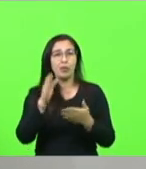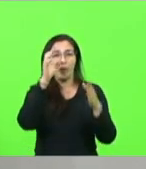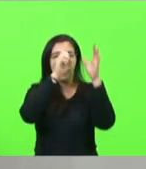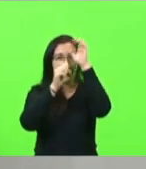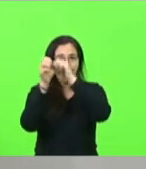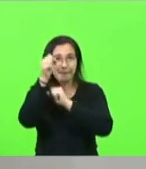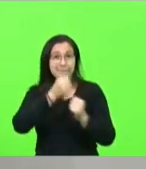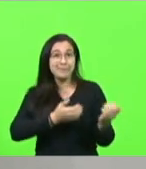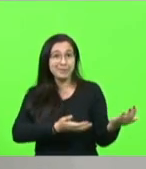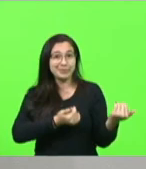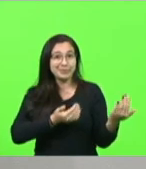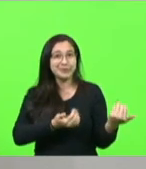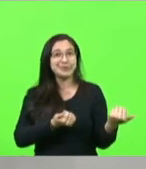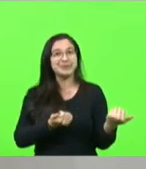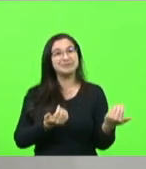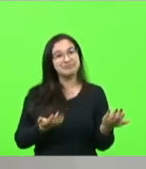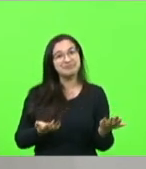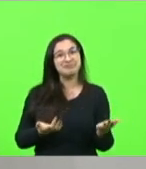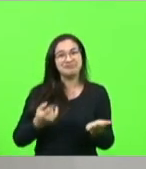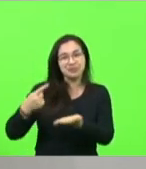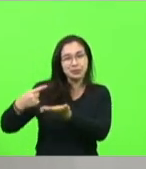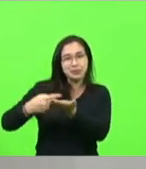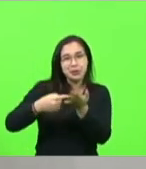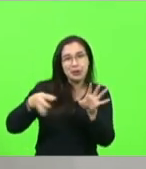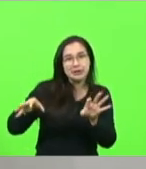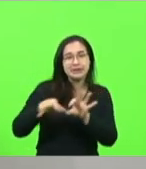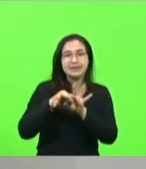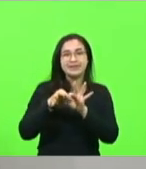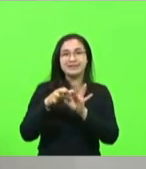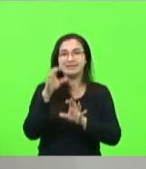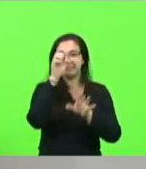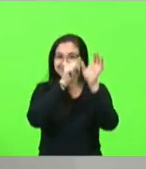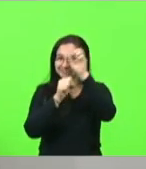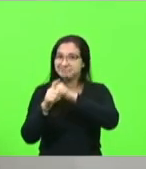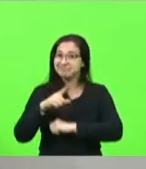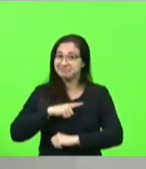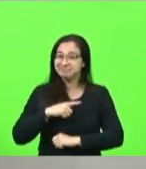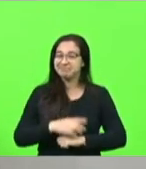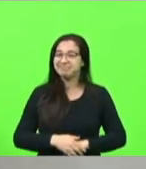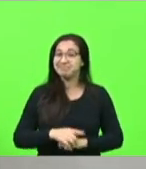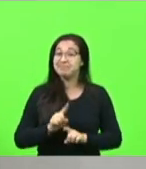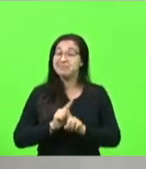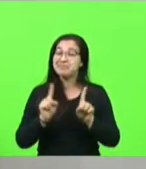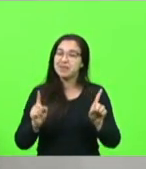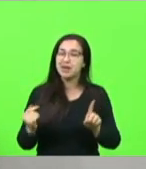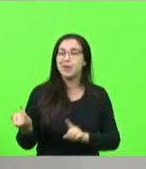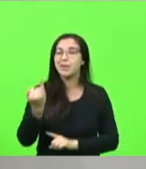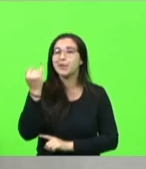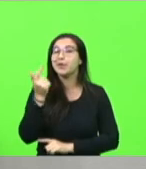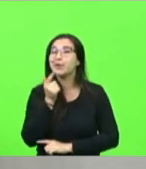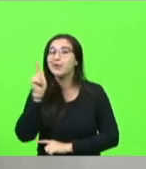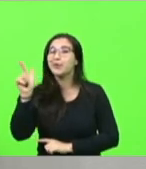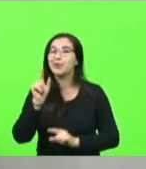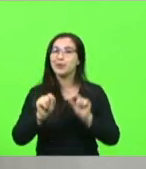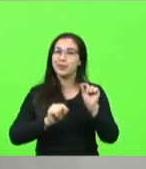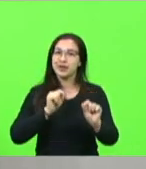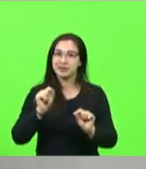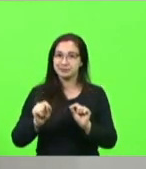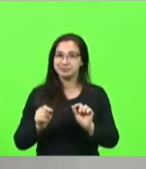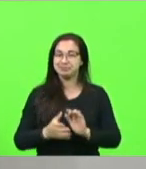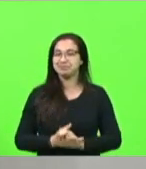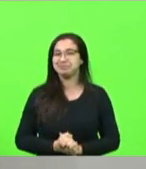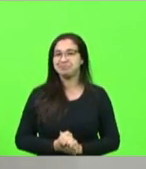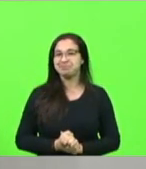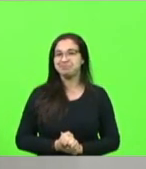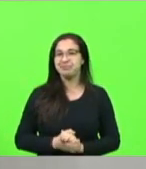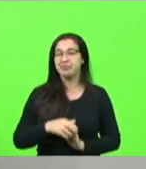nossas parcerias de aprendizagem. Mas também é importante que eu lhes diga, deputado Silvio Drevick, que